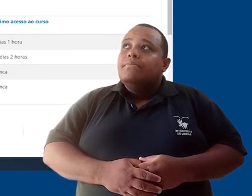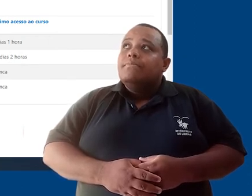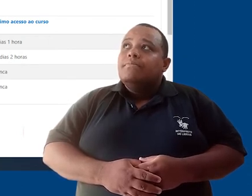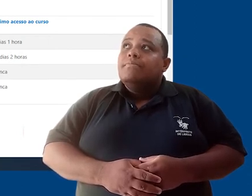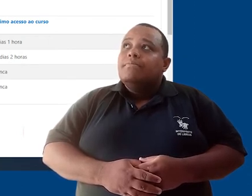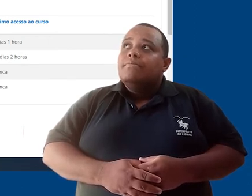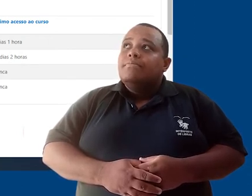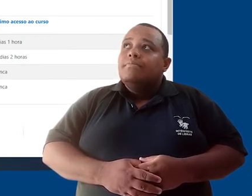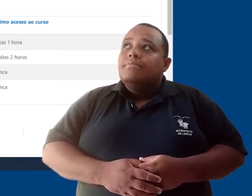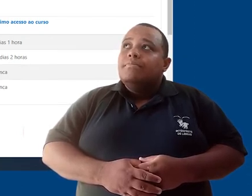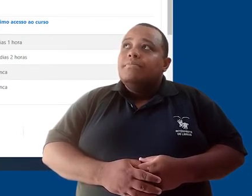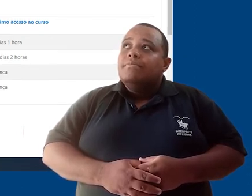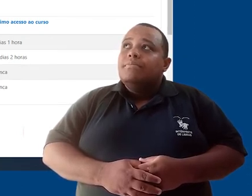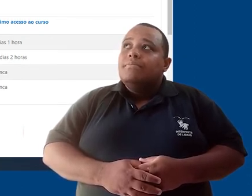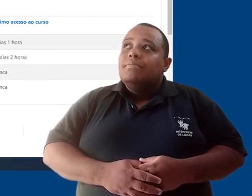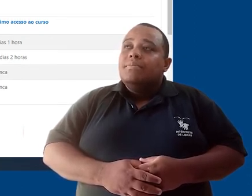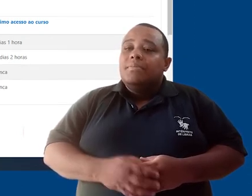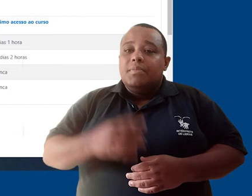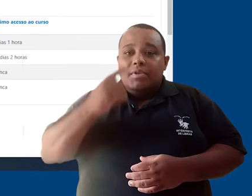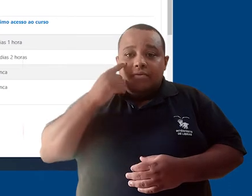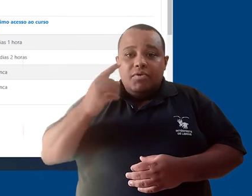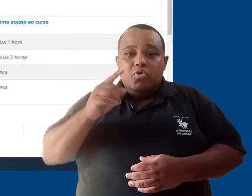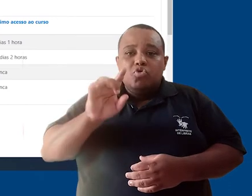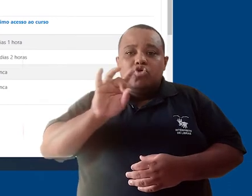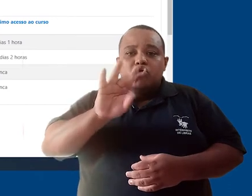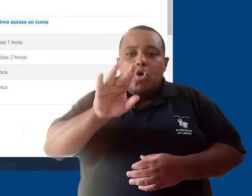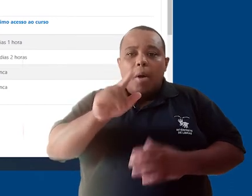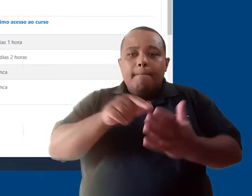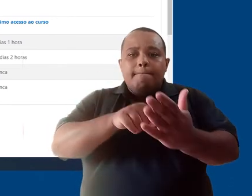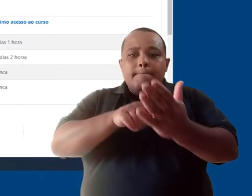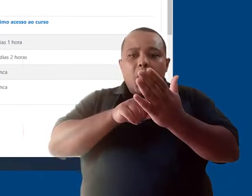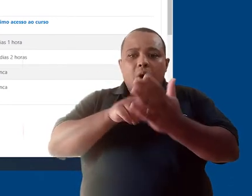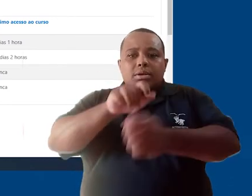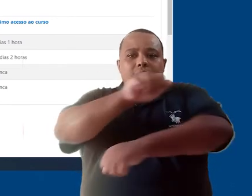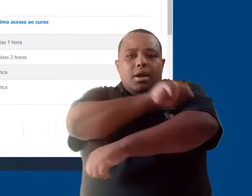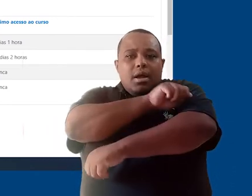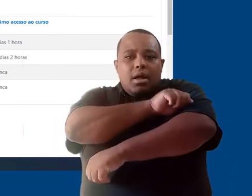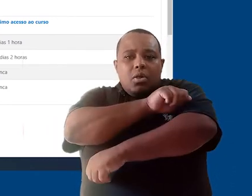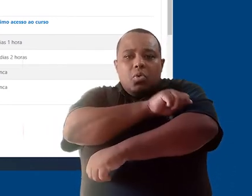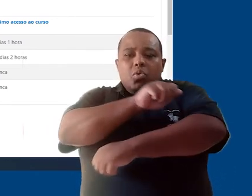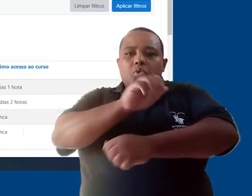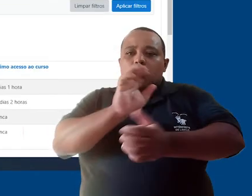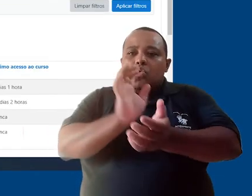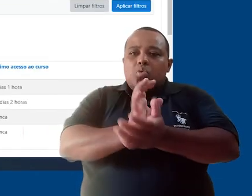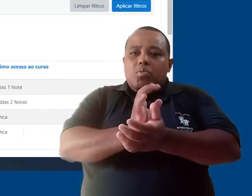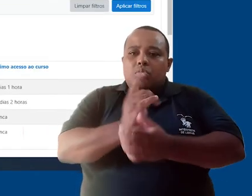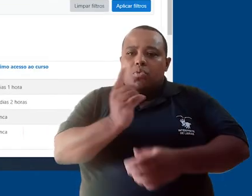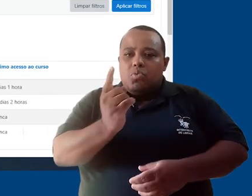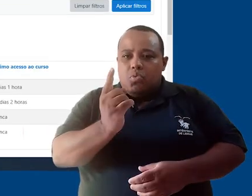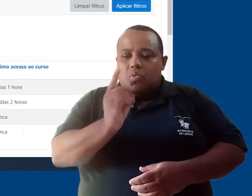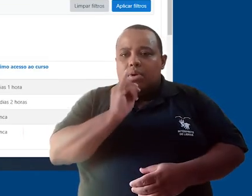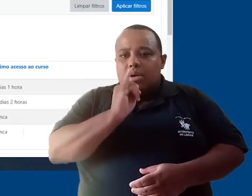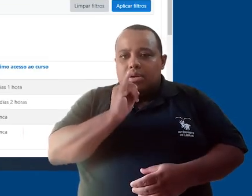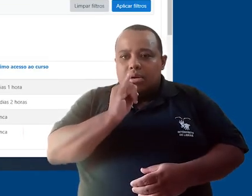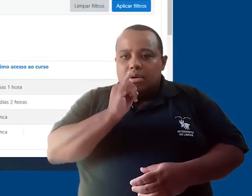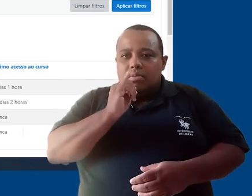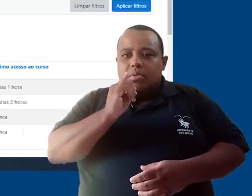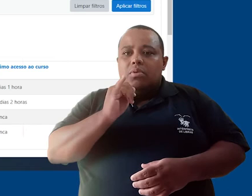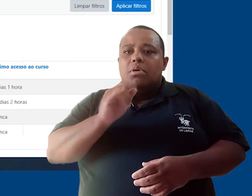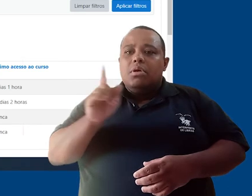que eu quero, por exemplo, apenas os estudantes, que seria uma nova condição,